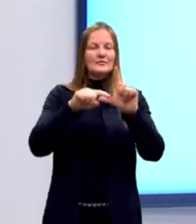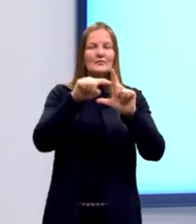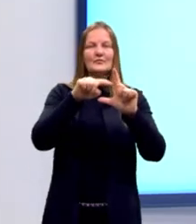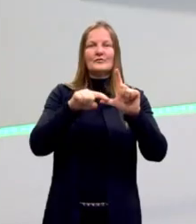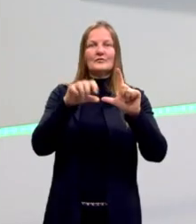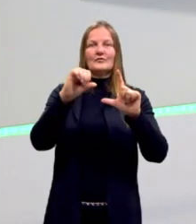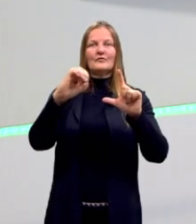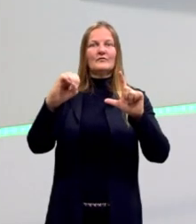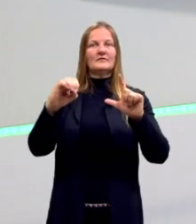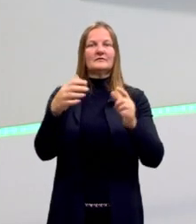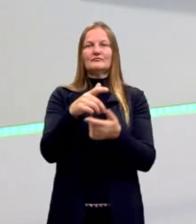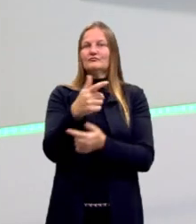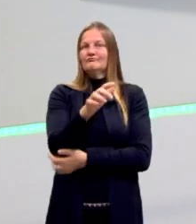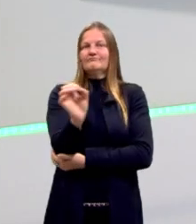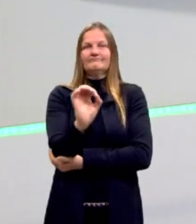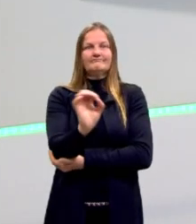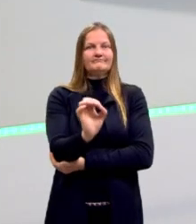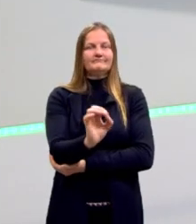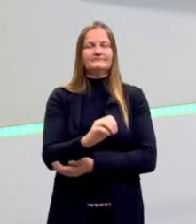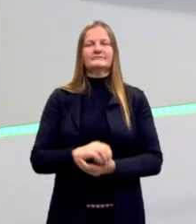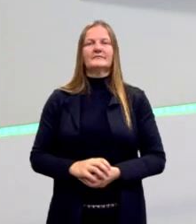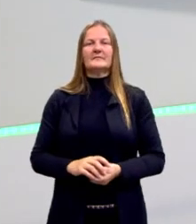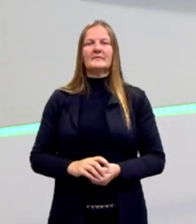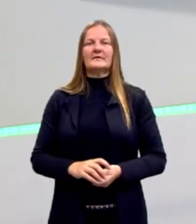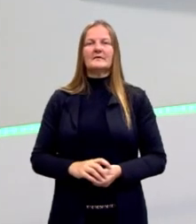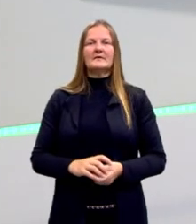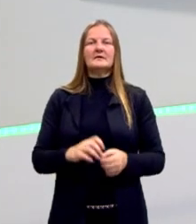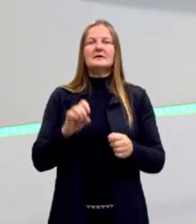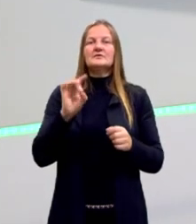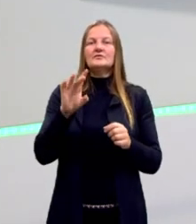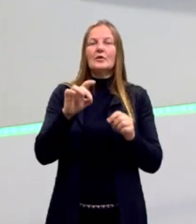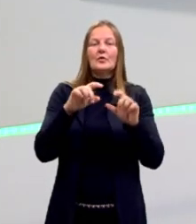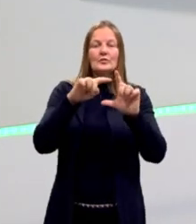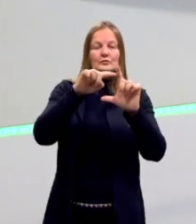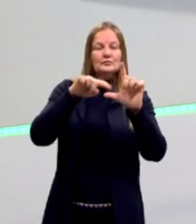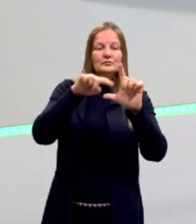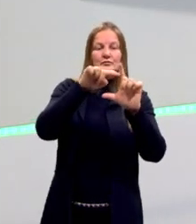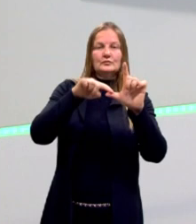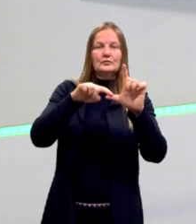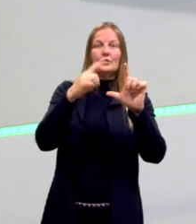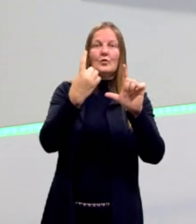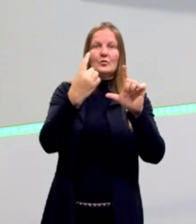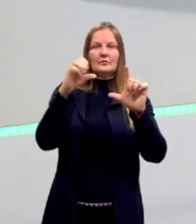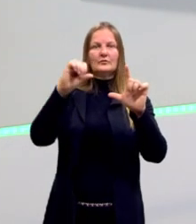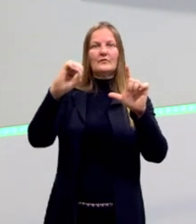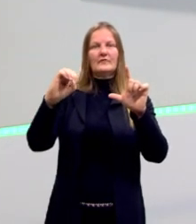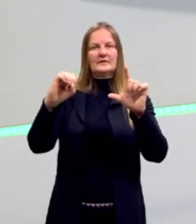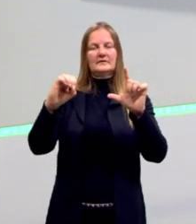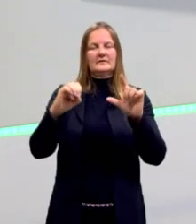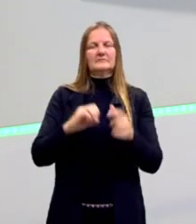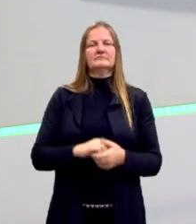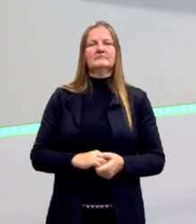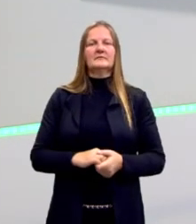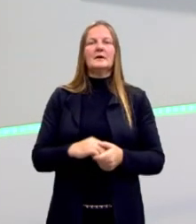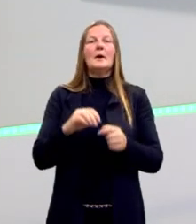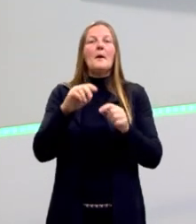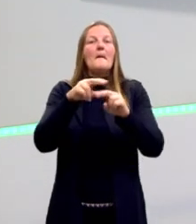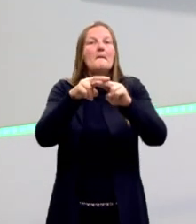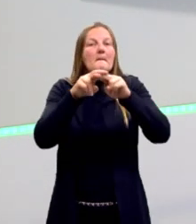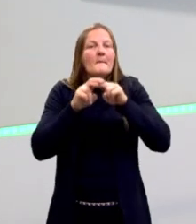Ter essa classificação. Triângulo retângulo possui sempre um ângulo de 90 graus,